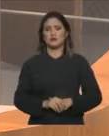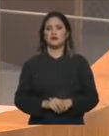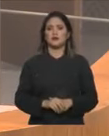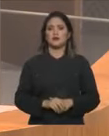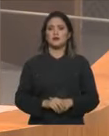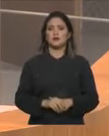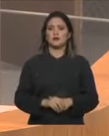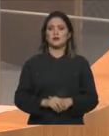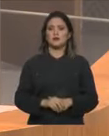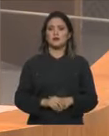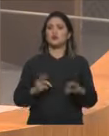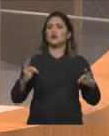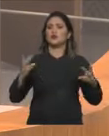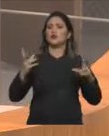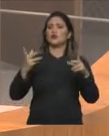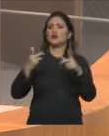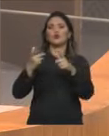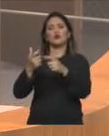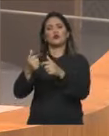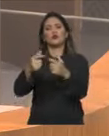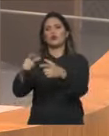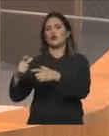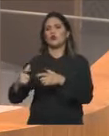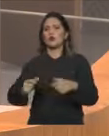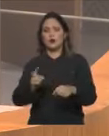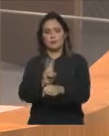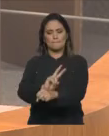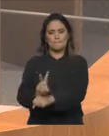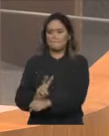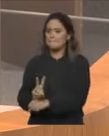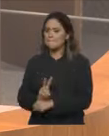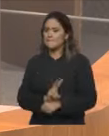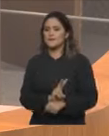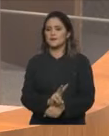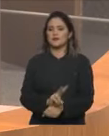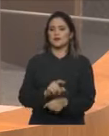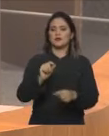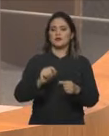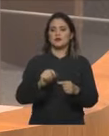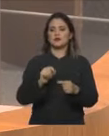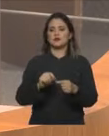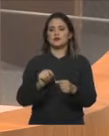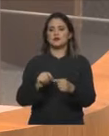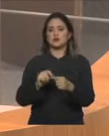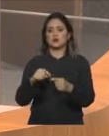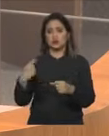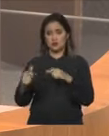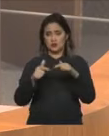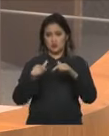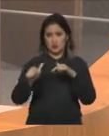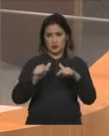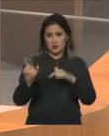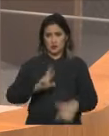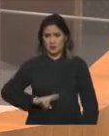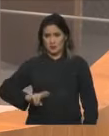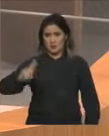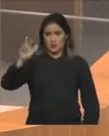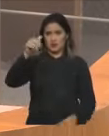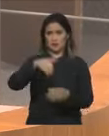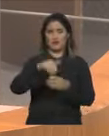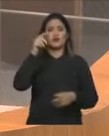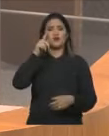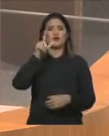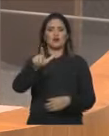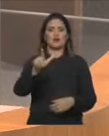cobrando dos órgãos de fiscalização e controle e fazendo a nossa parte enquanto representantes eleitos legitimamente pelo povo. Fica aqui o meu